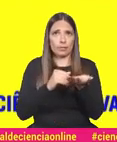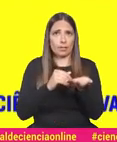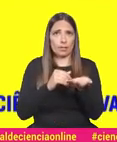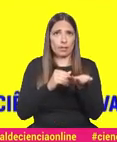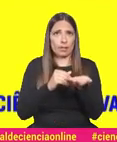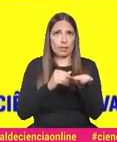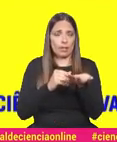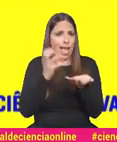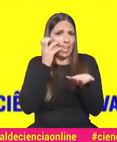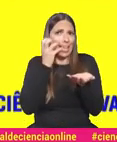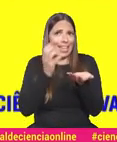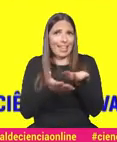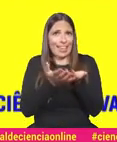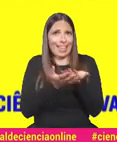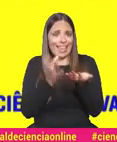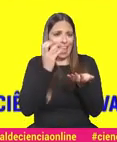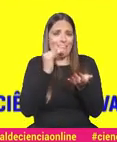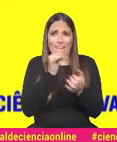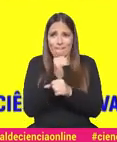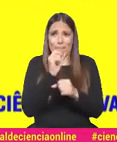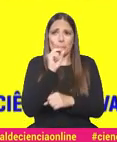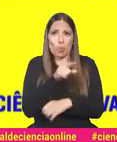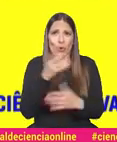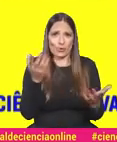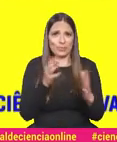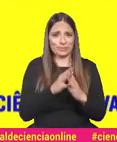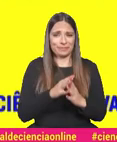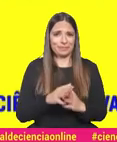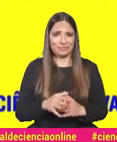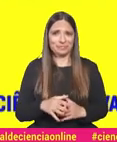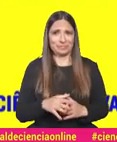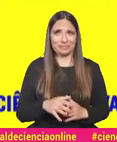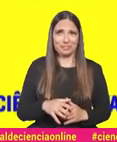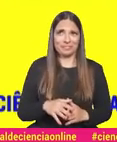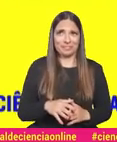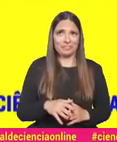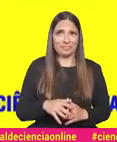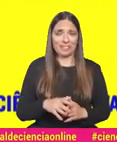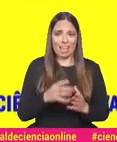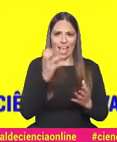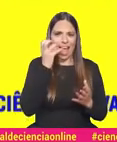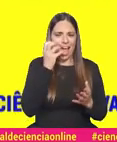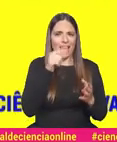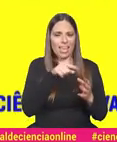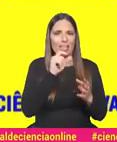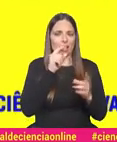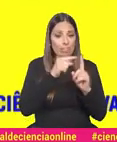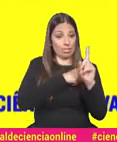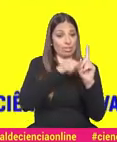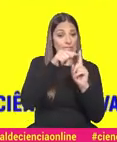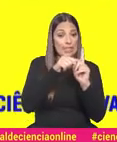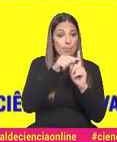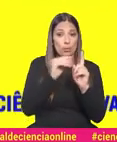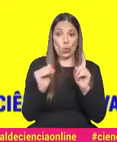bolsinhas servem para aquecer as mãos no inverno. Ó Miguel, esta experiência deve estar já... é só termita. Ou seja, aumenta a temperatura.